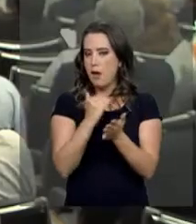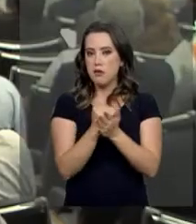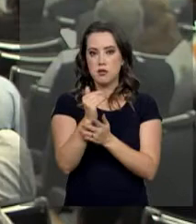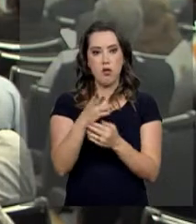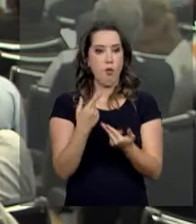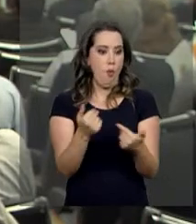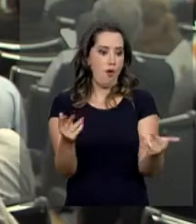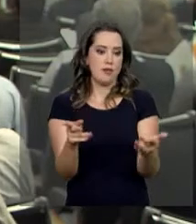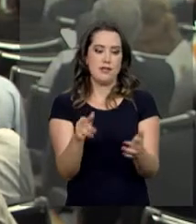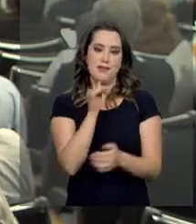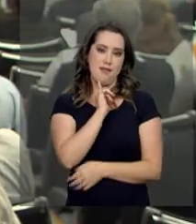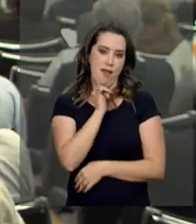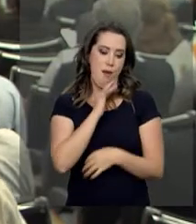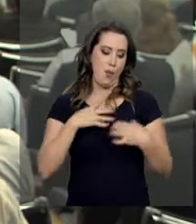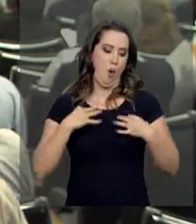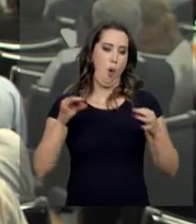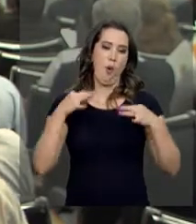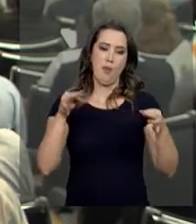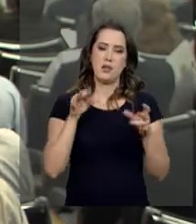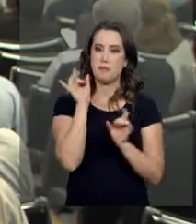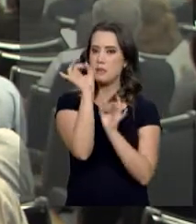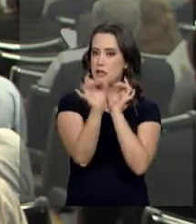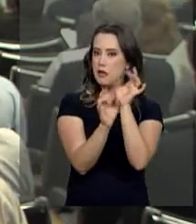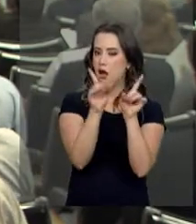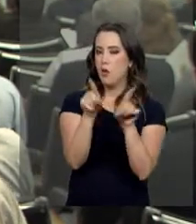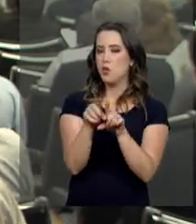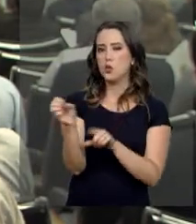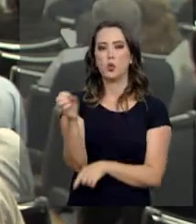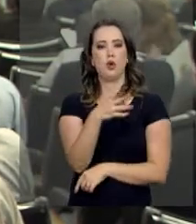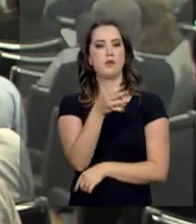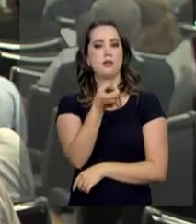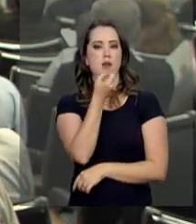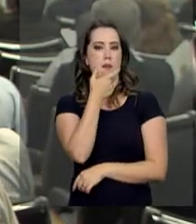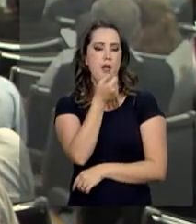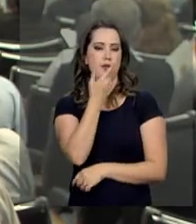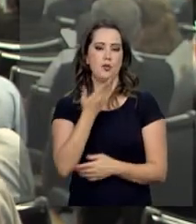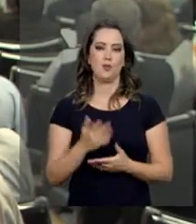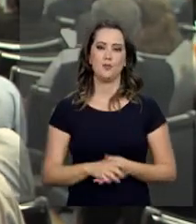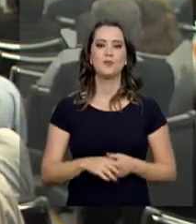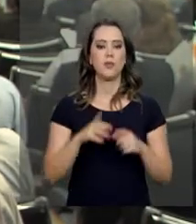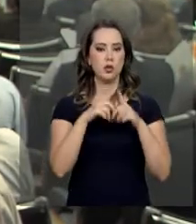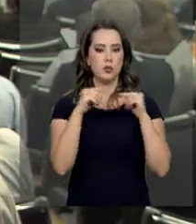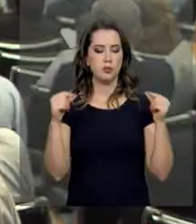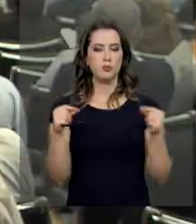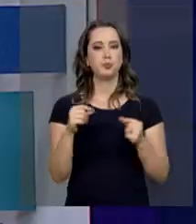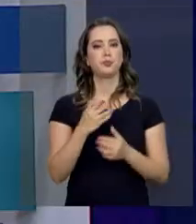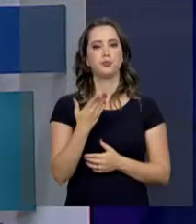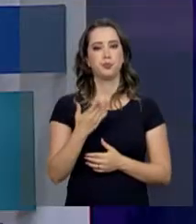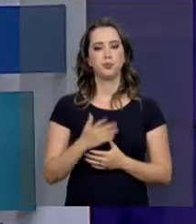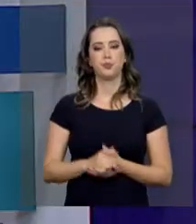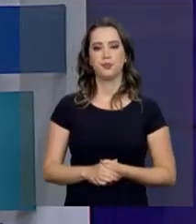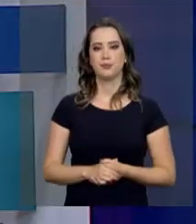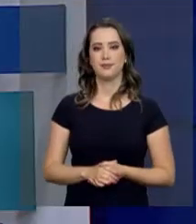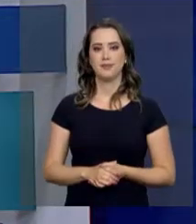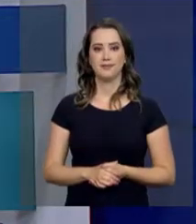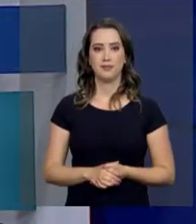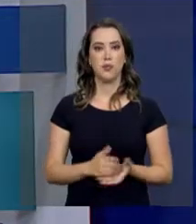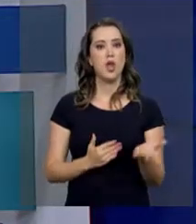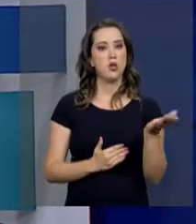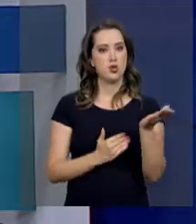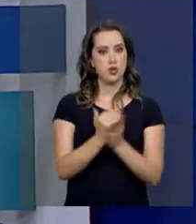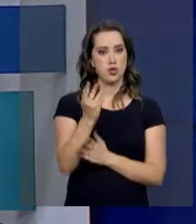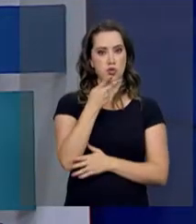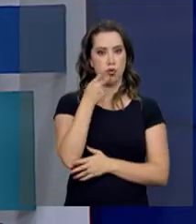tecidos especiais até o desenvolvimento de novos remédios. De Brasília, Pablo Mundin. E a gente